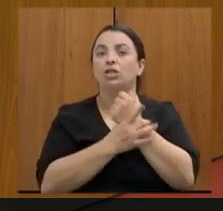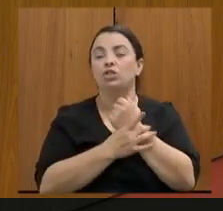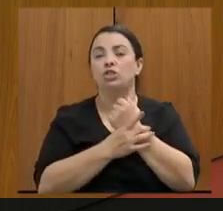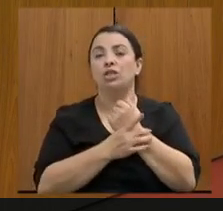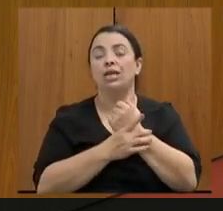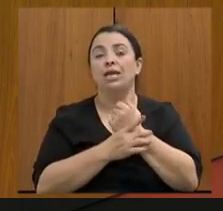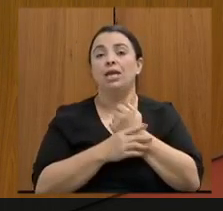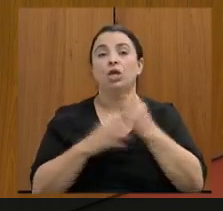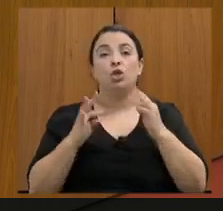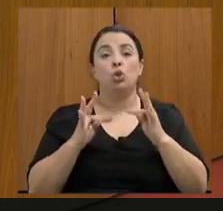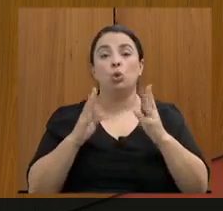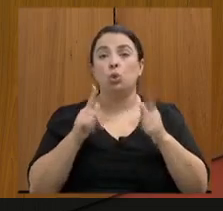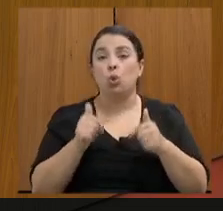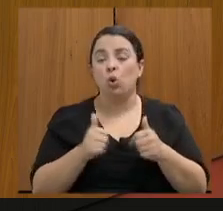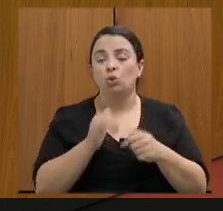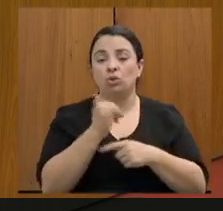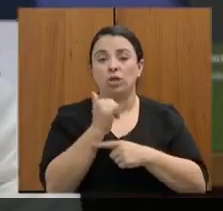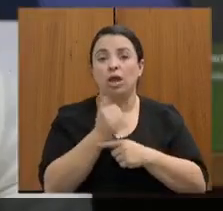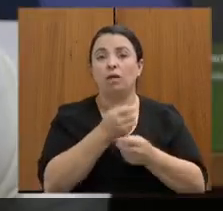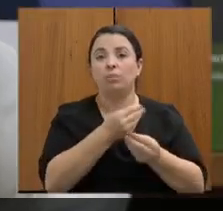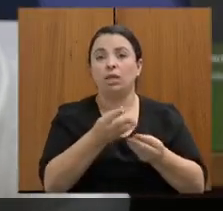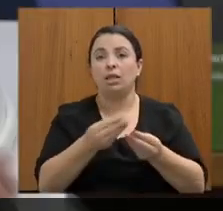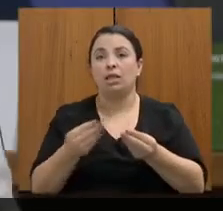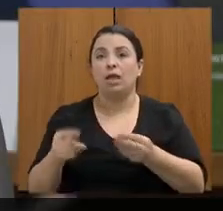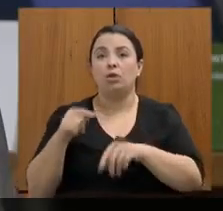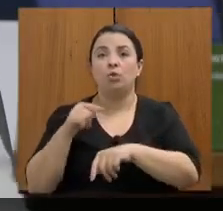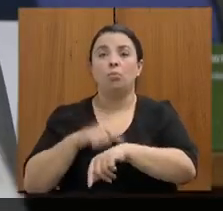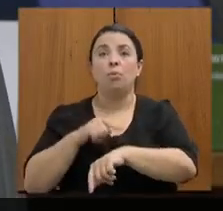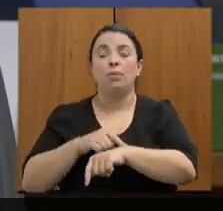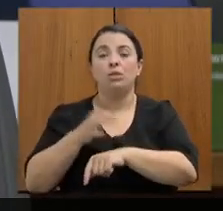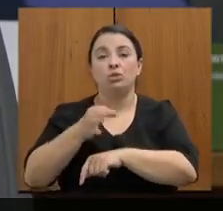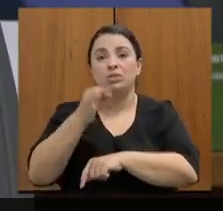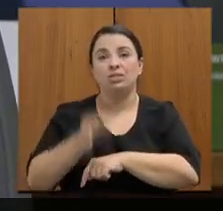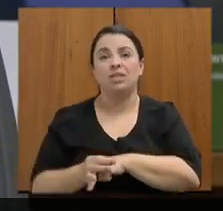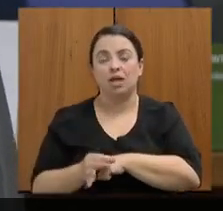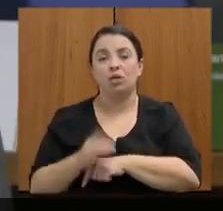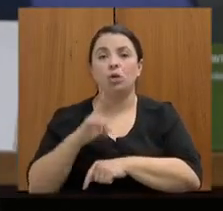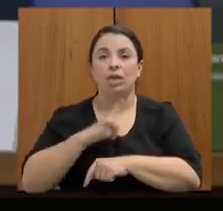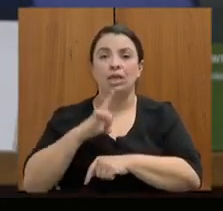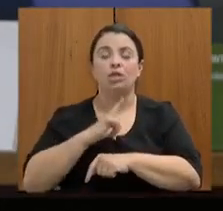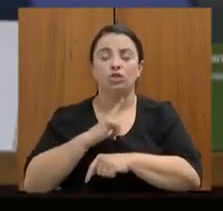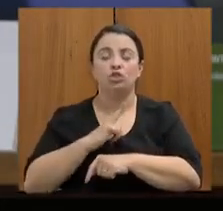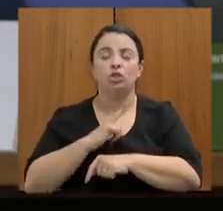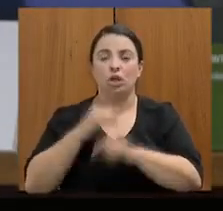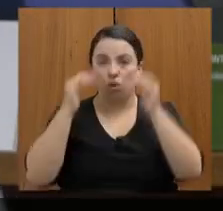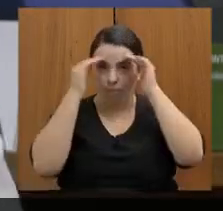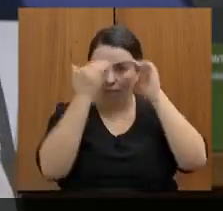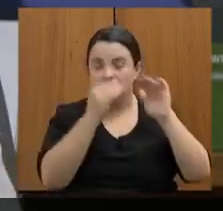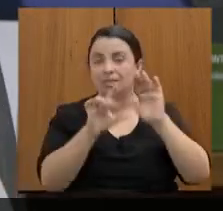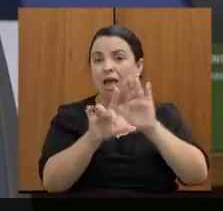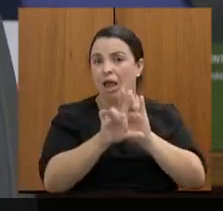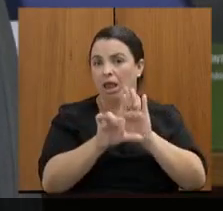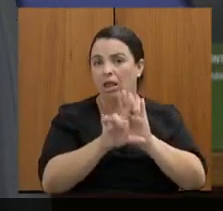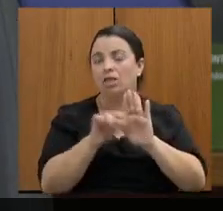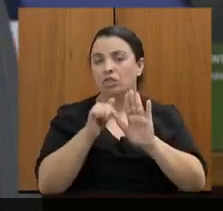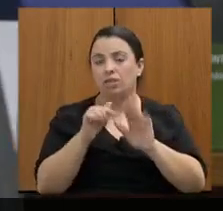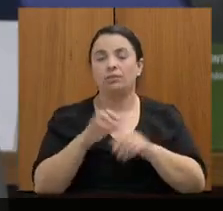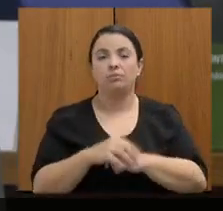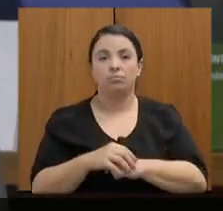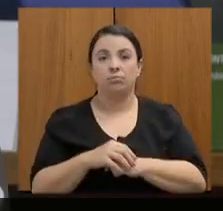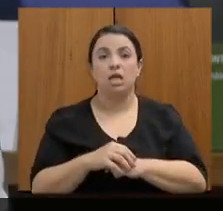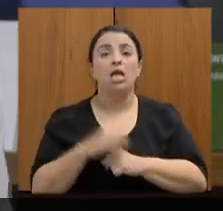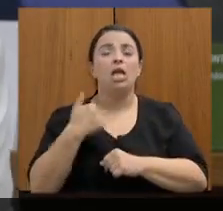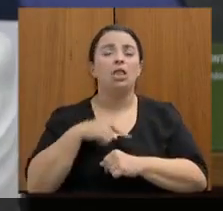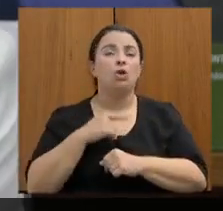que estava determinado dentro da nossa legislação estamos planejando para